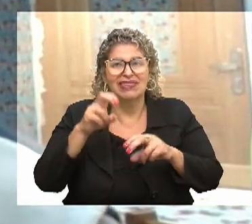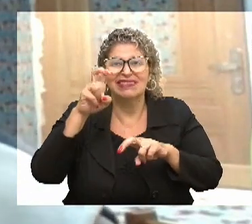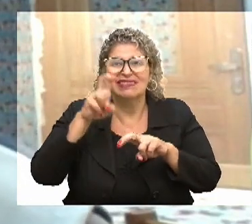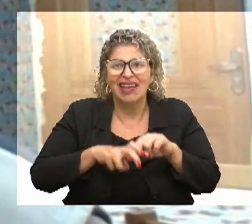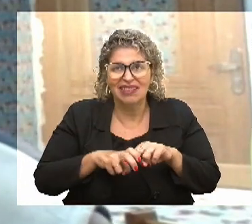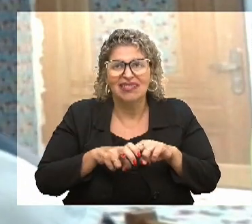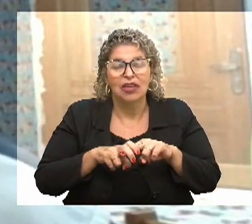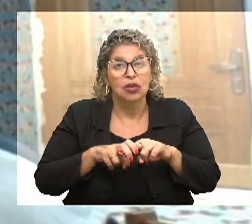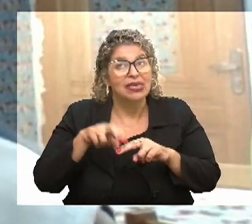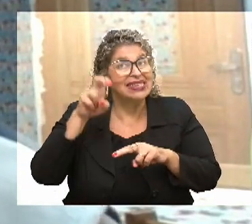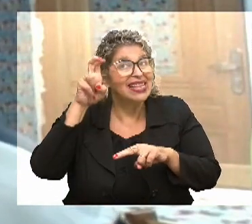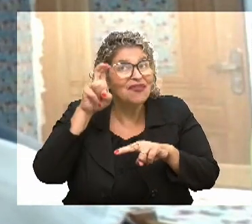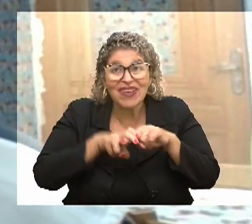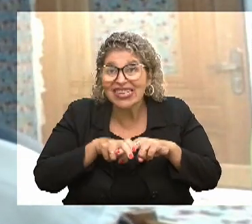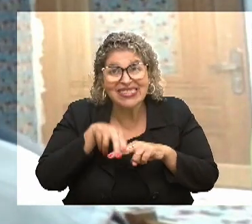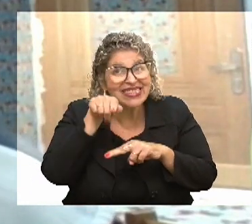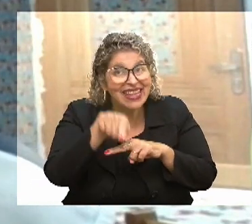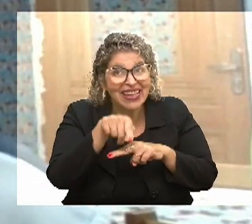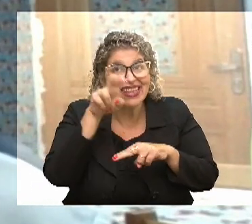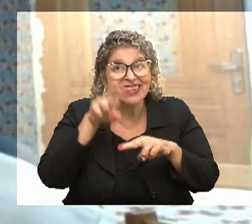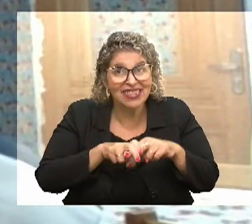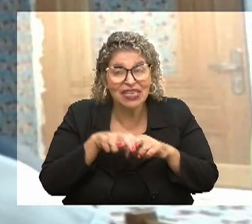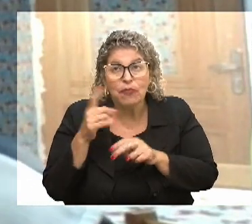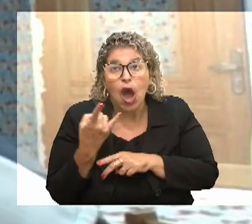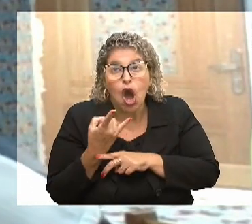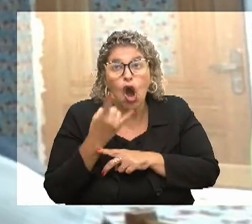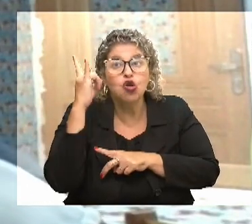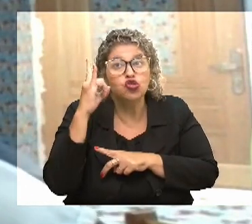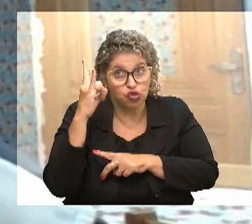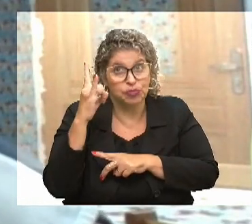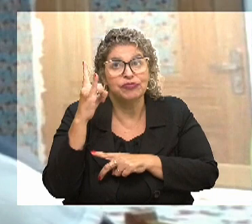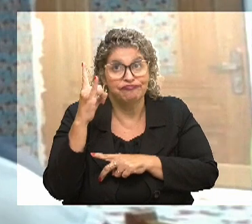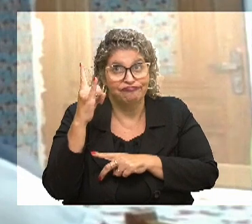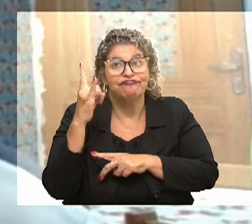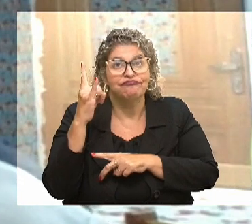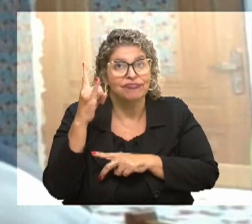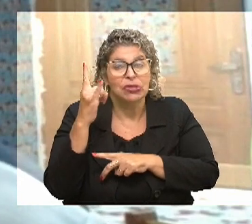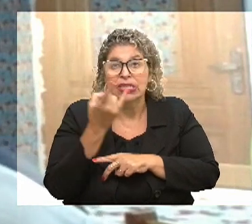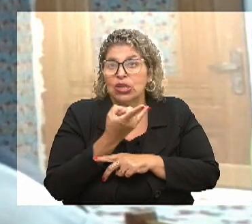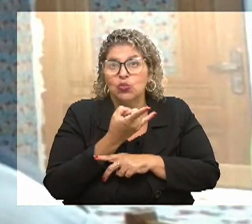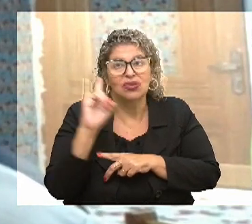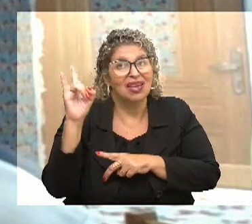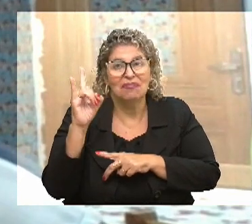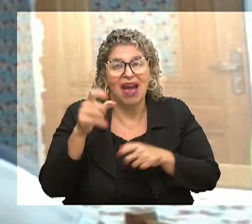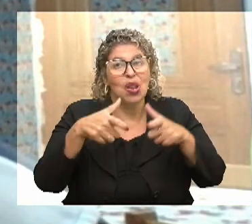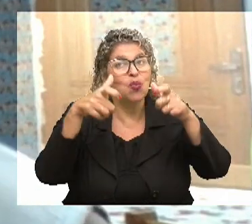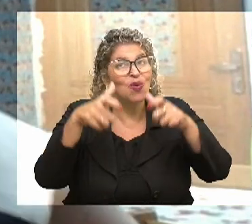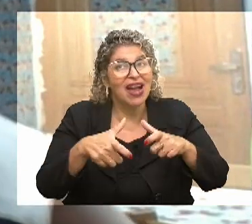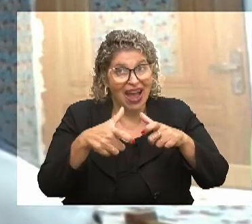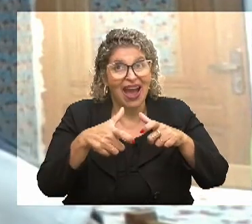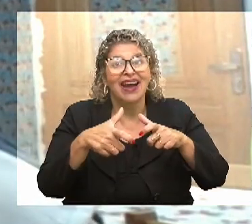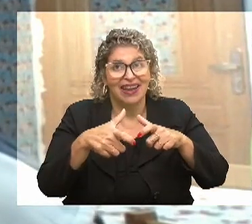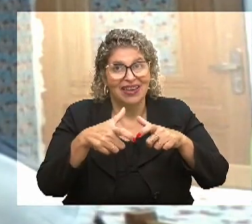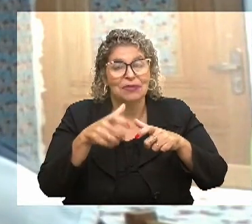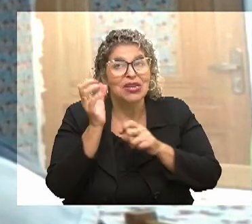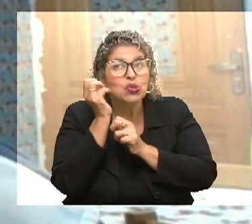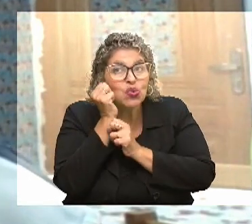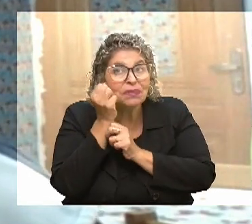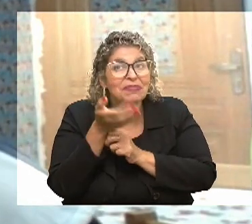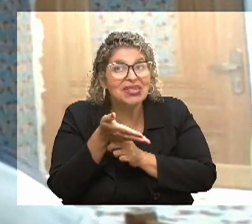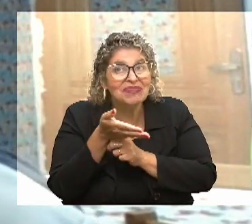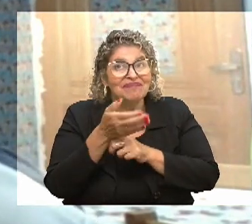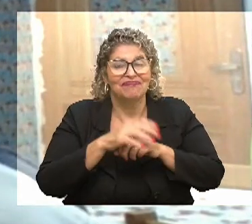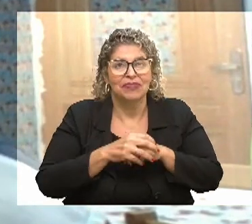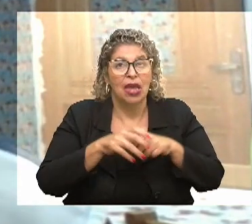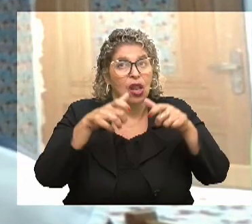Porque se ele não ficar ali, ele vai ser o último às vezes e às vezes não tem mais espaço. Então, o que eles fazem? Que é